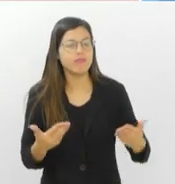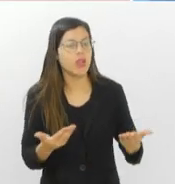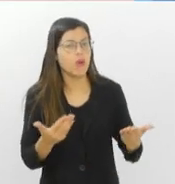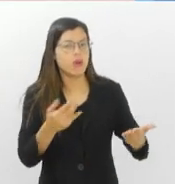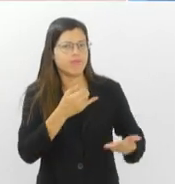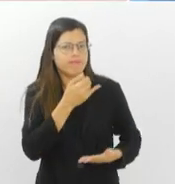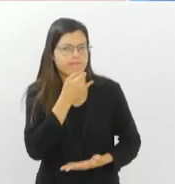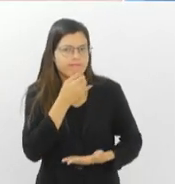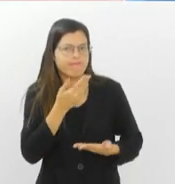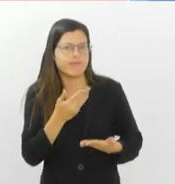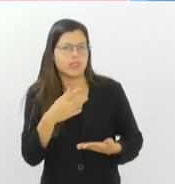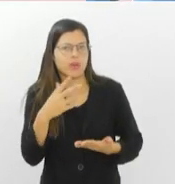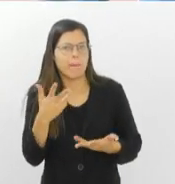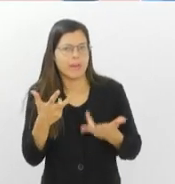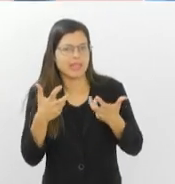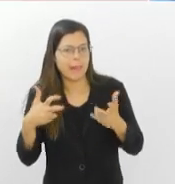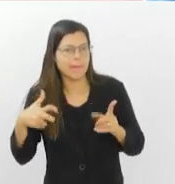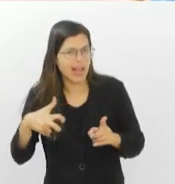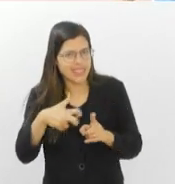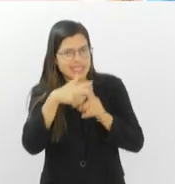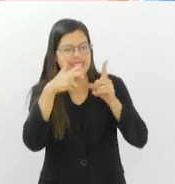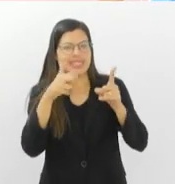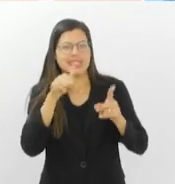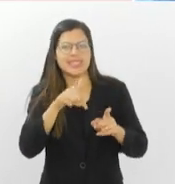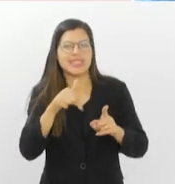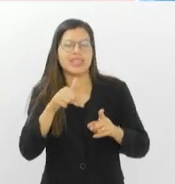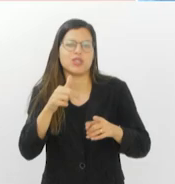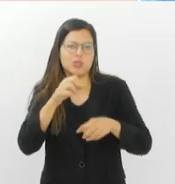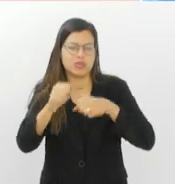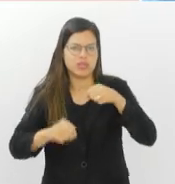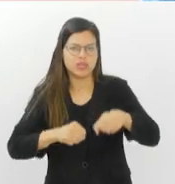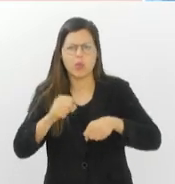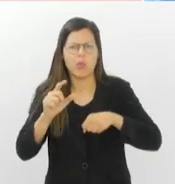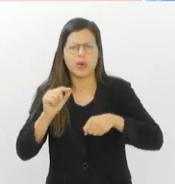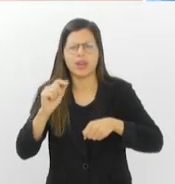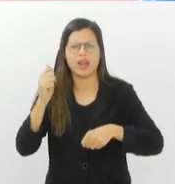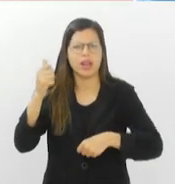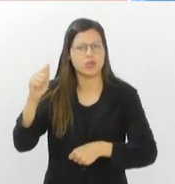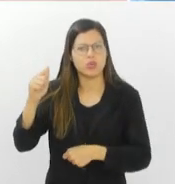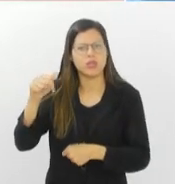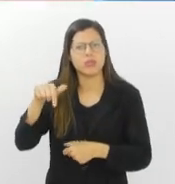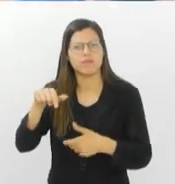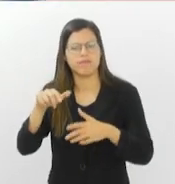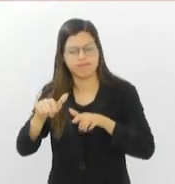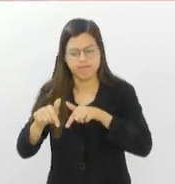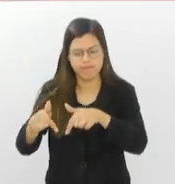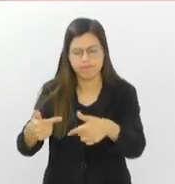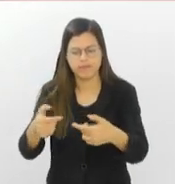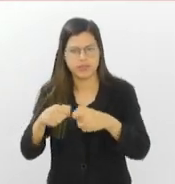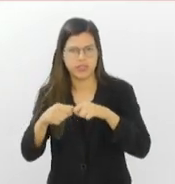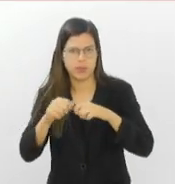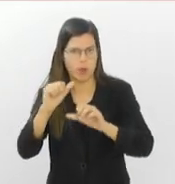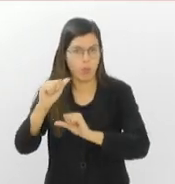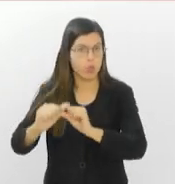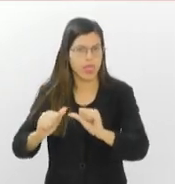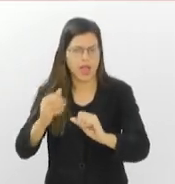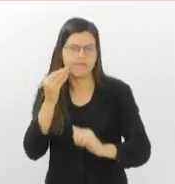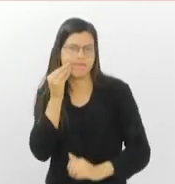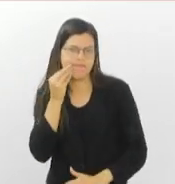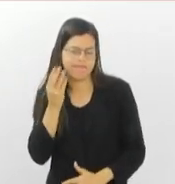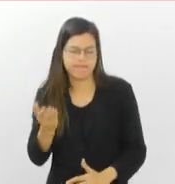muitos acidentes de trânsito envolvendo ciclistas, né? O a associação vem fazendo aí para reverter esse quadro? Então,